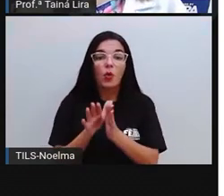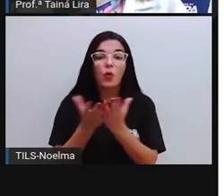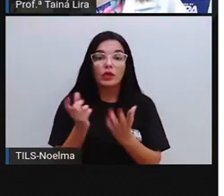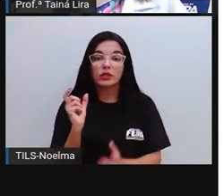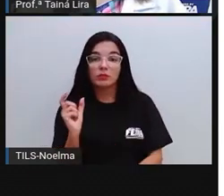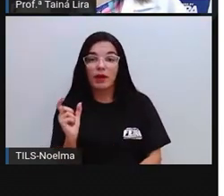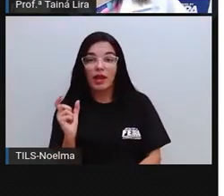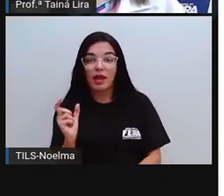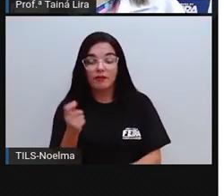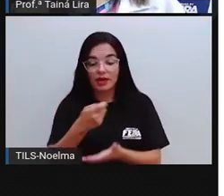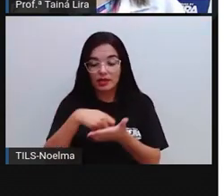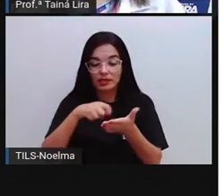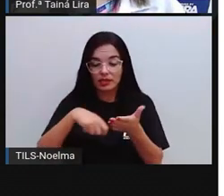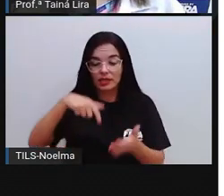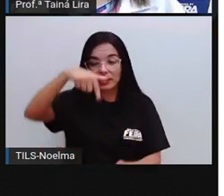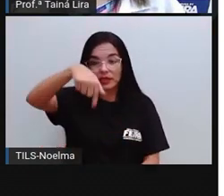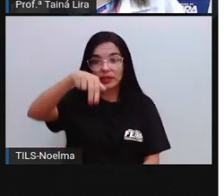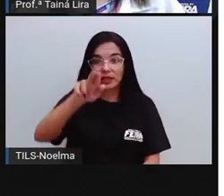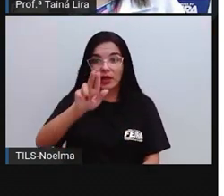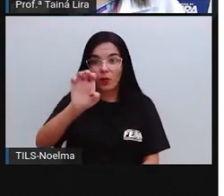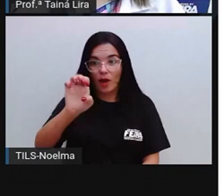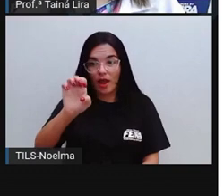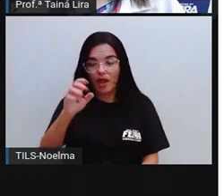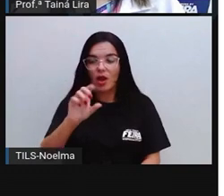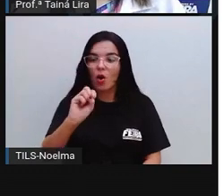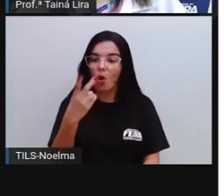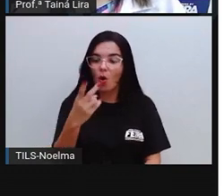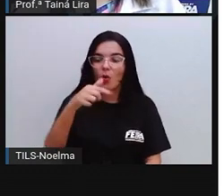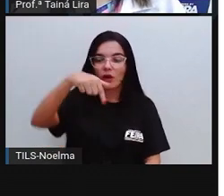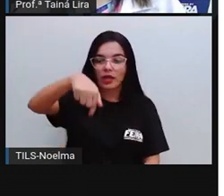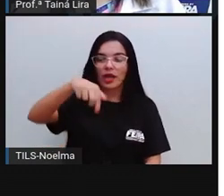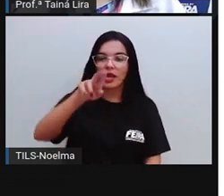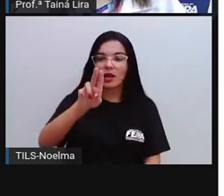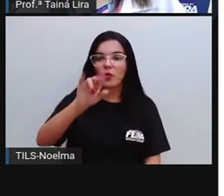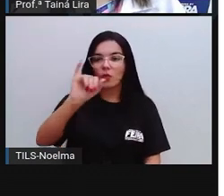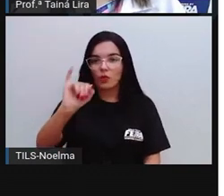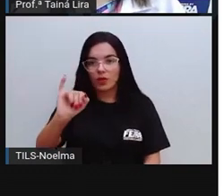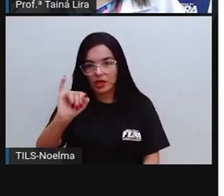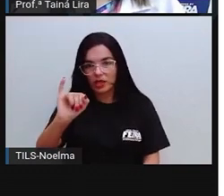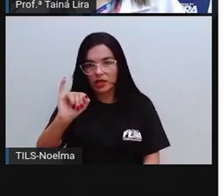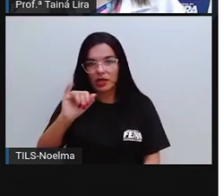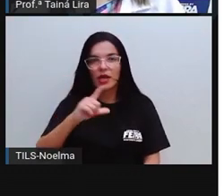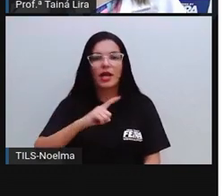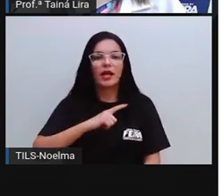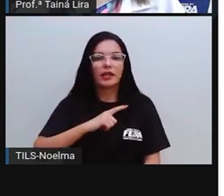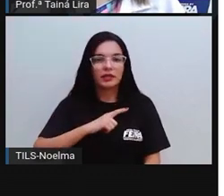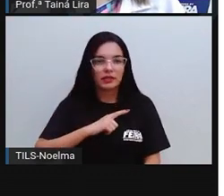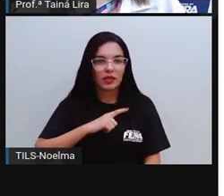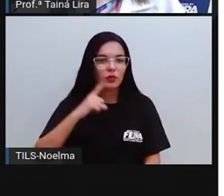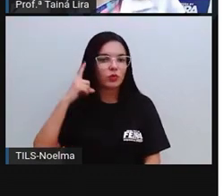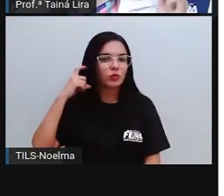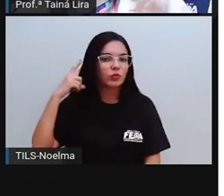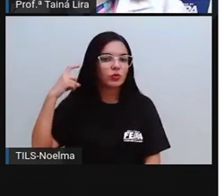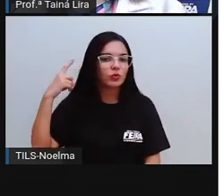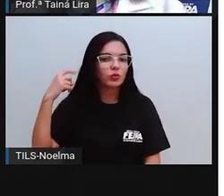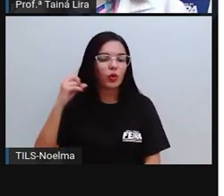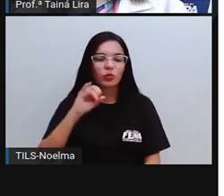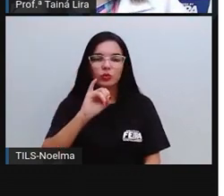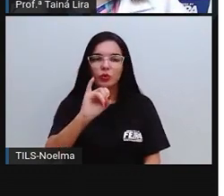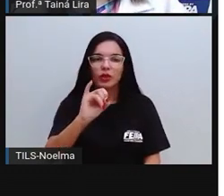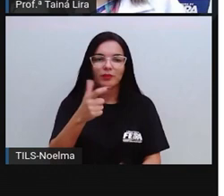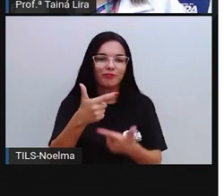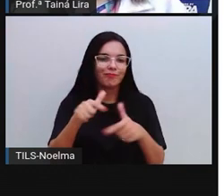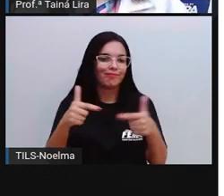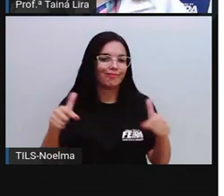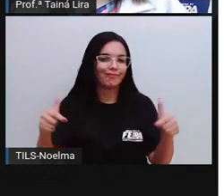as palavras são escritas com Q, U, E ou Q, I, o som do I não é